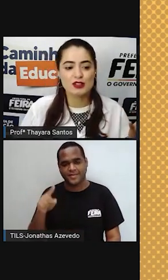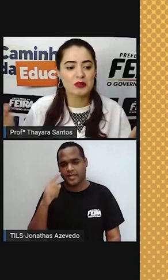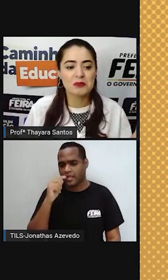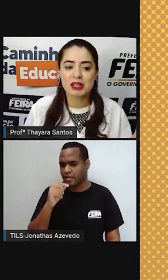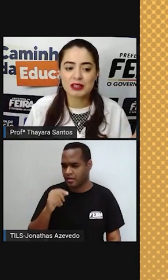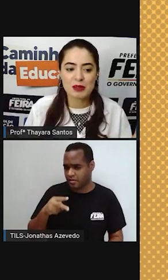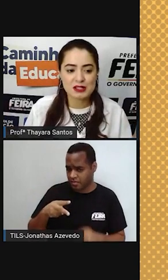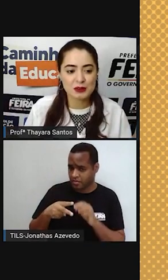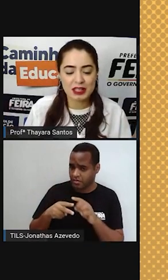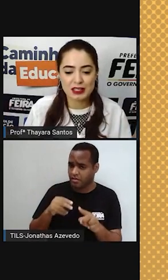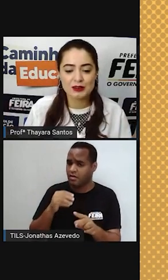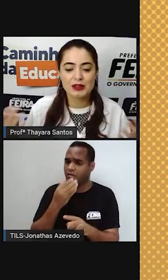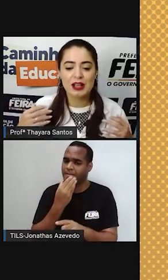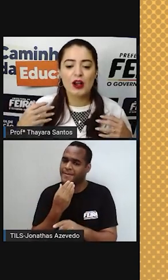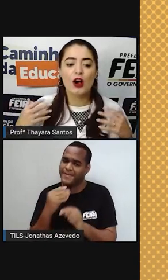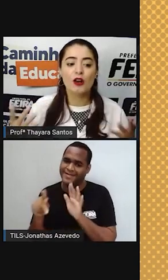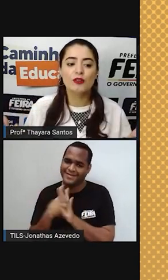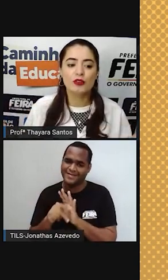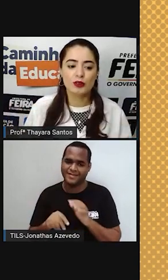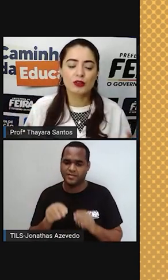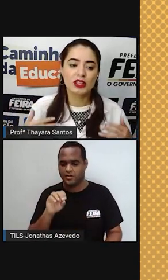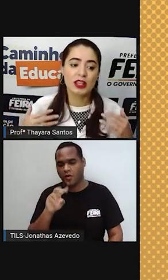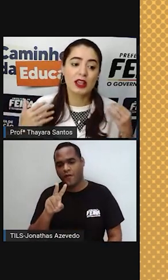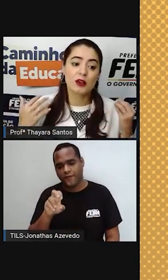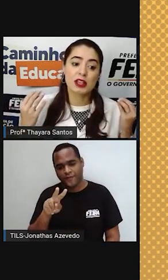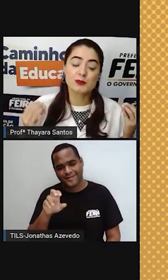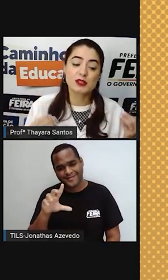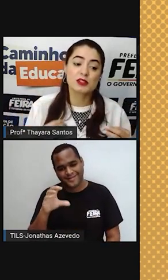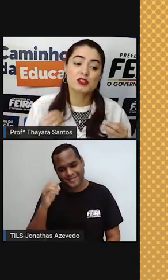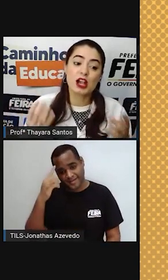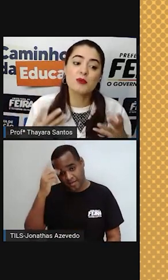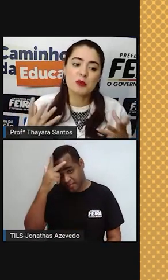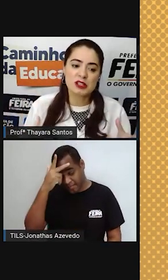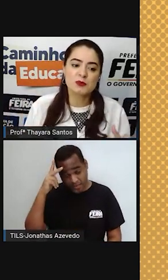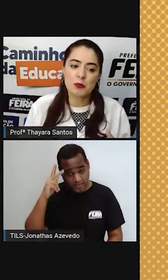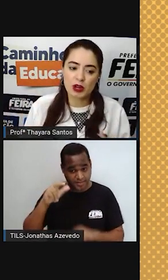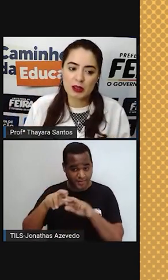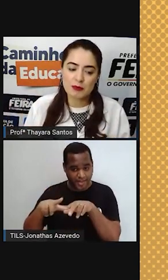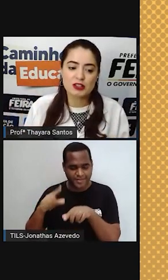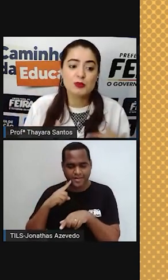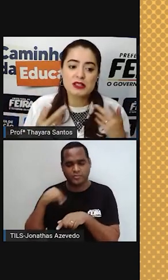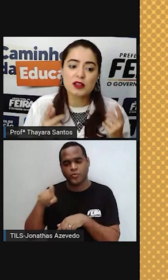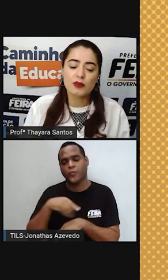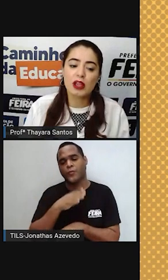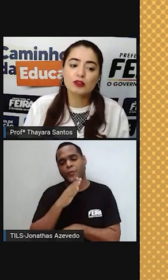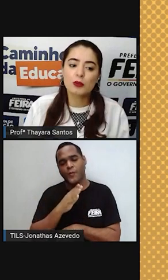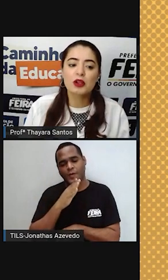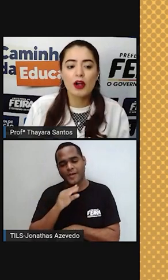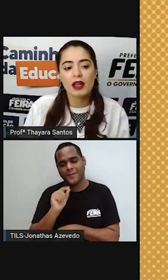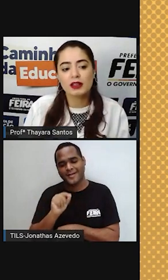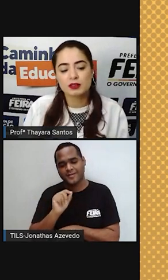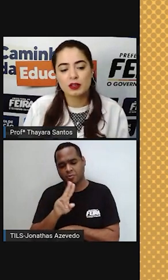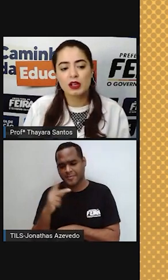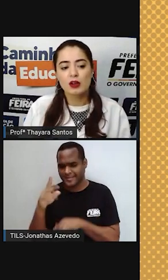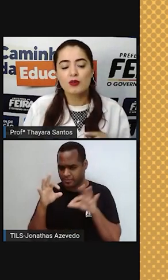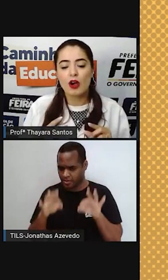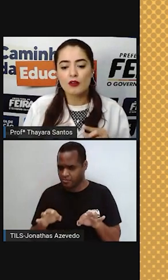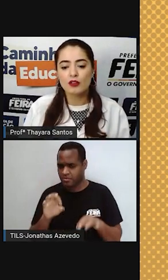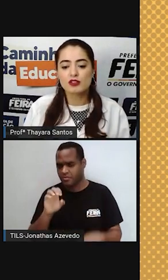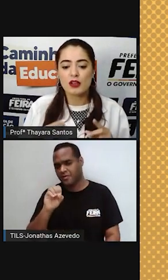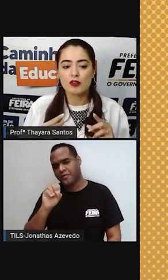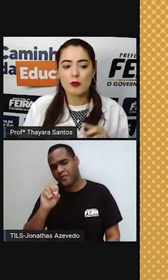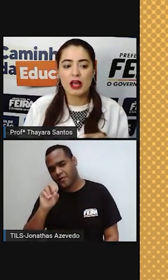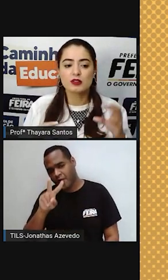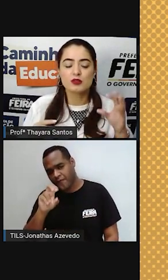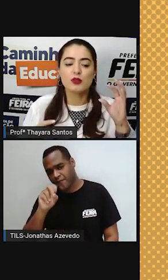Espermatozoide é o gameta masculino. Óvulo, que é o que as pessoas chamam mais popularmente, mas não é o nome correto. O